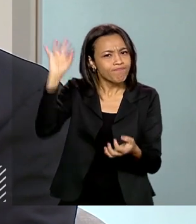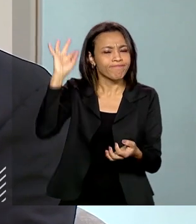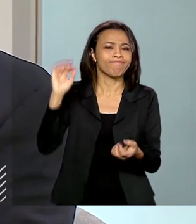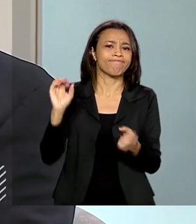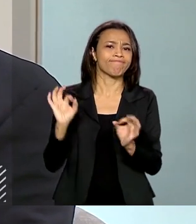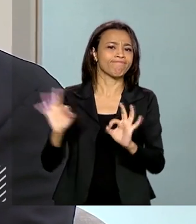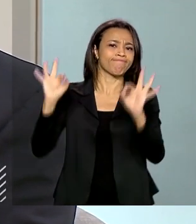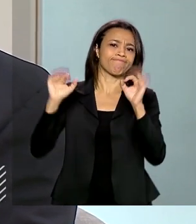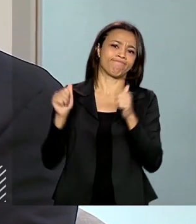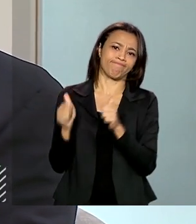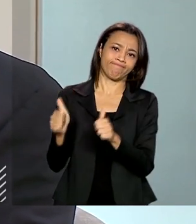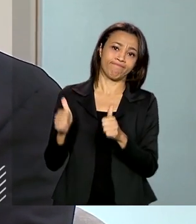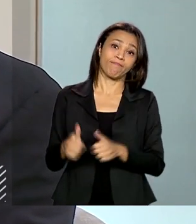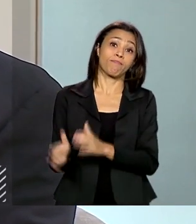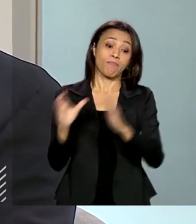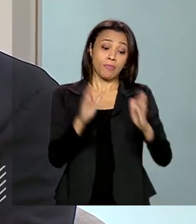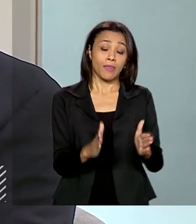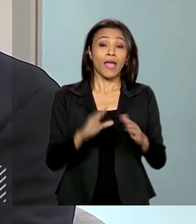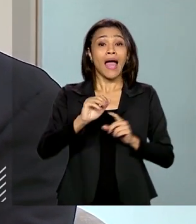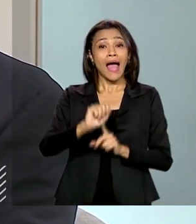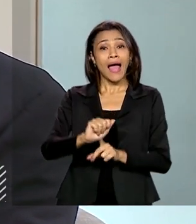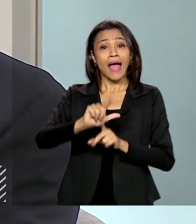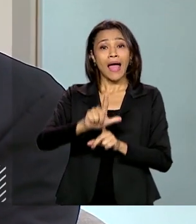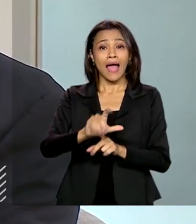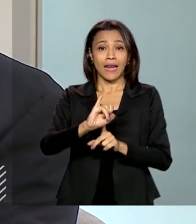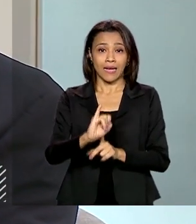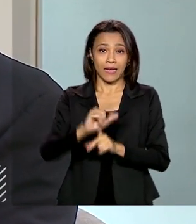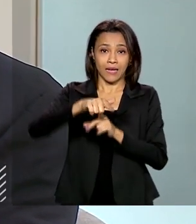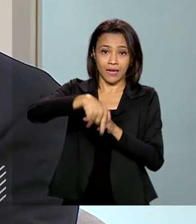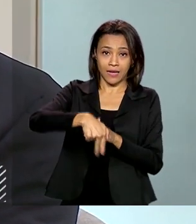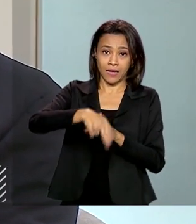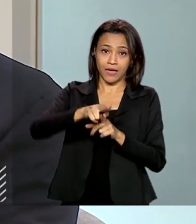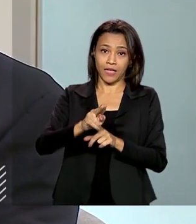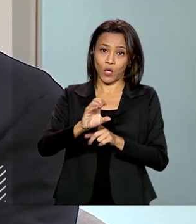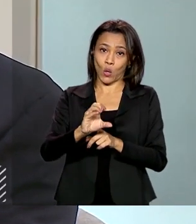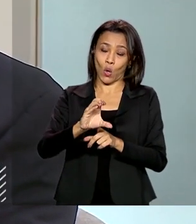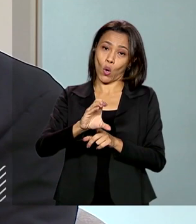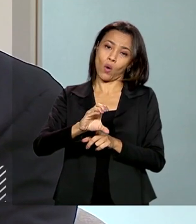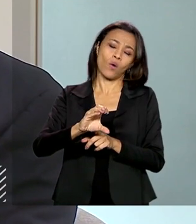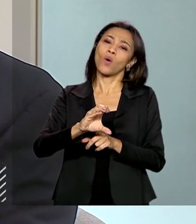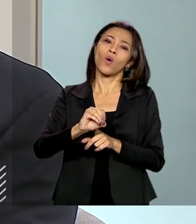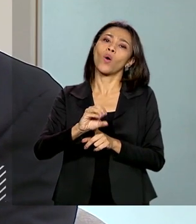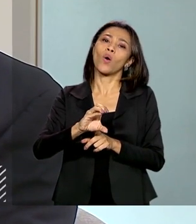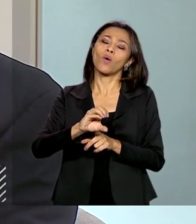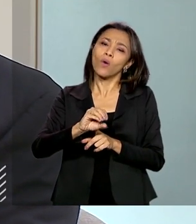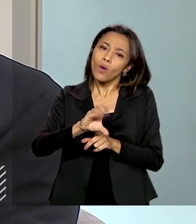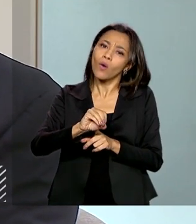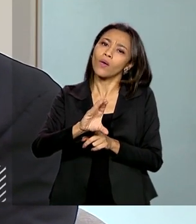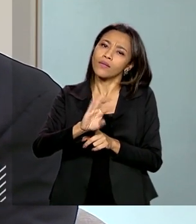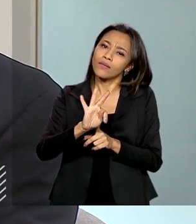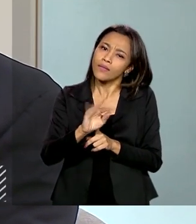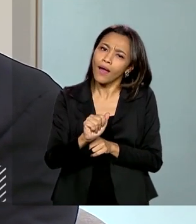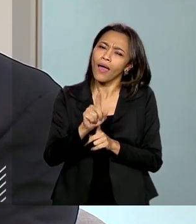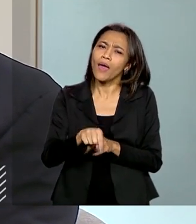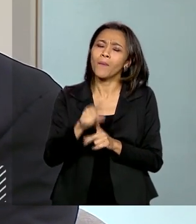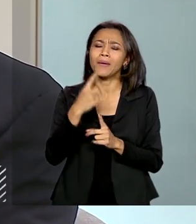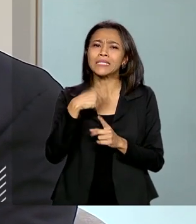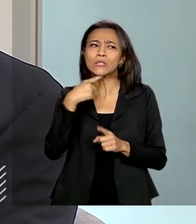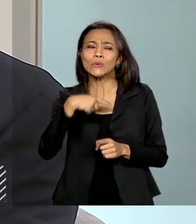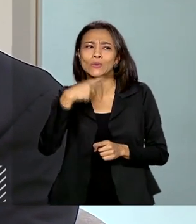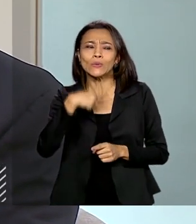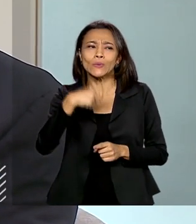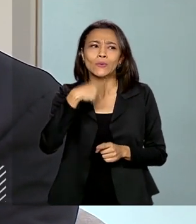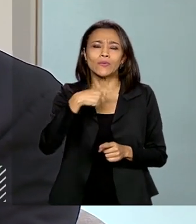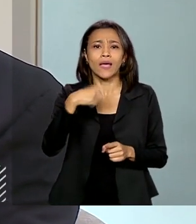A questão da alíquota, na minha opinião, ela está muito ligada a uma incerteza que a gente tem quanto à